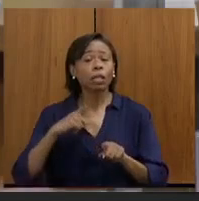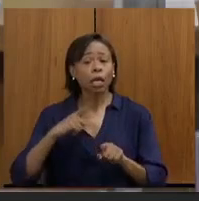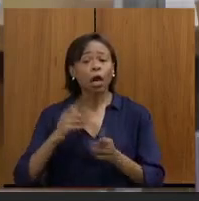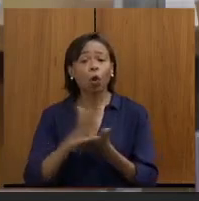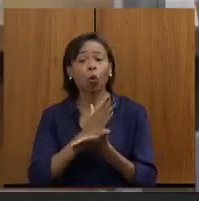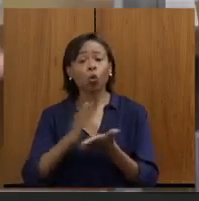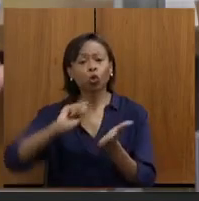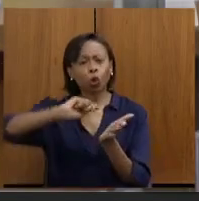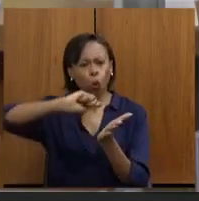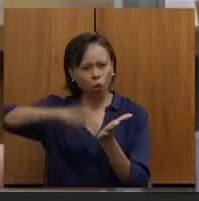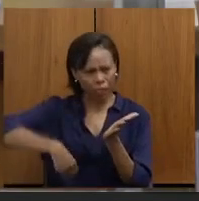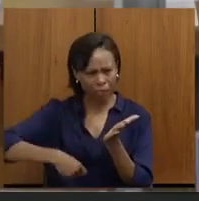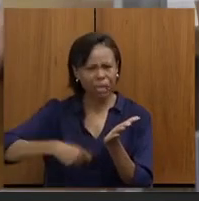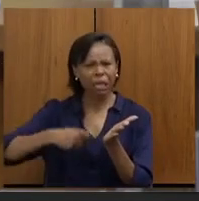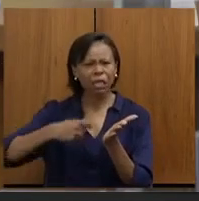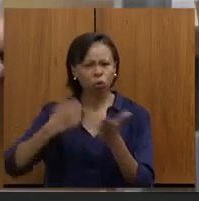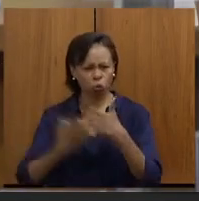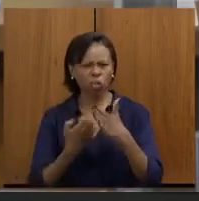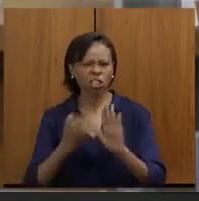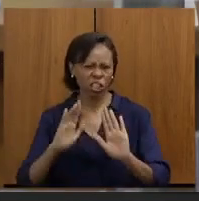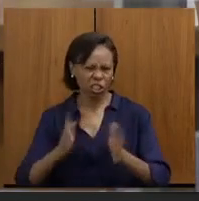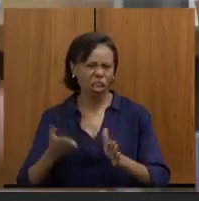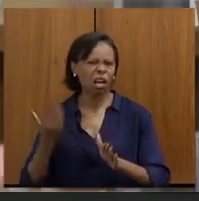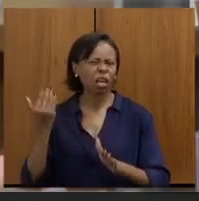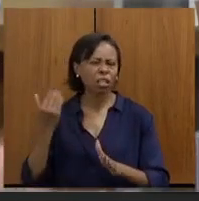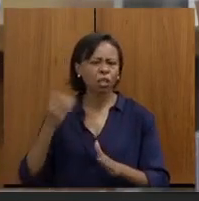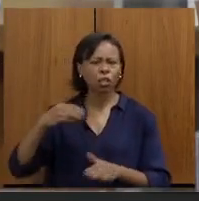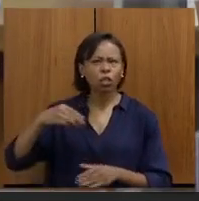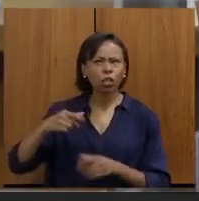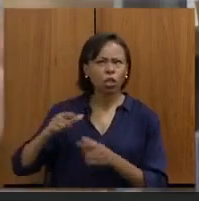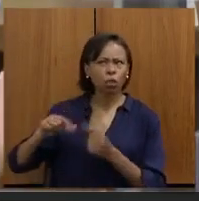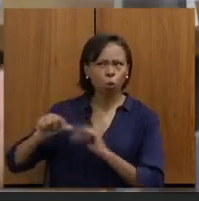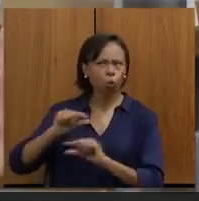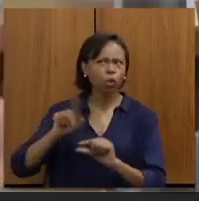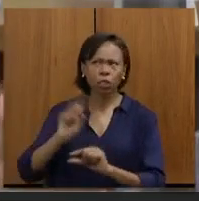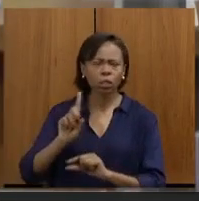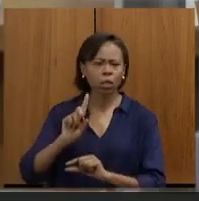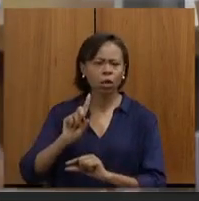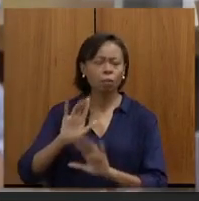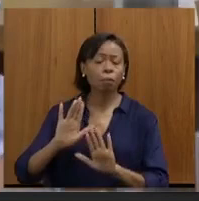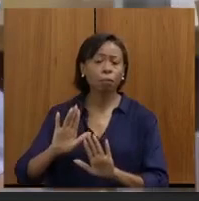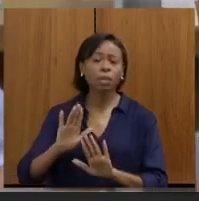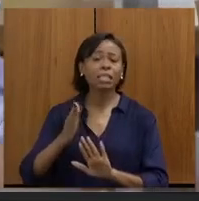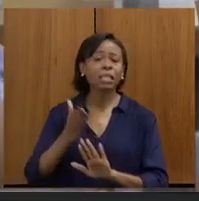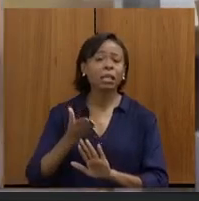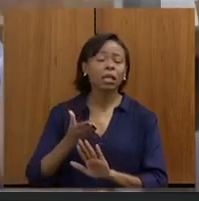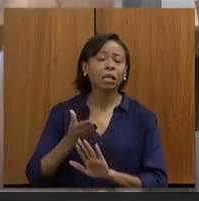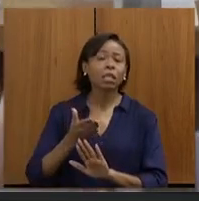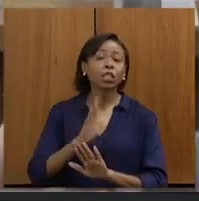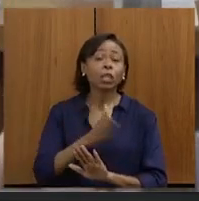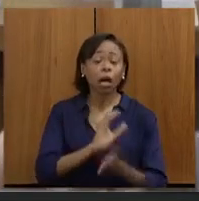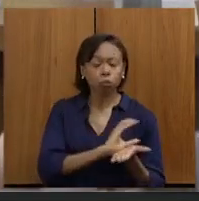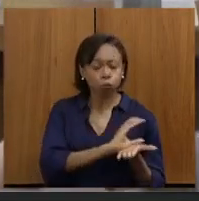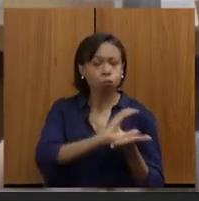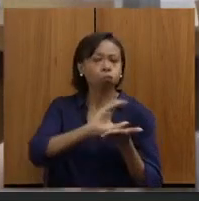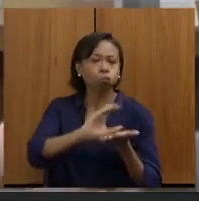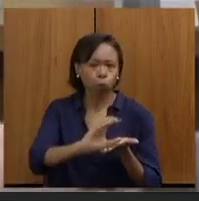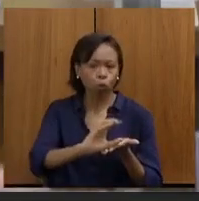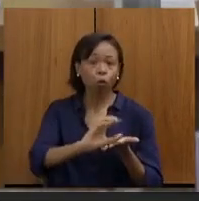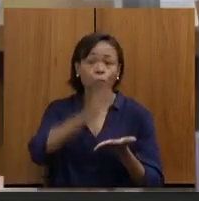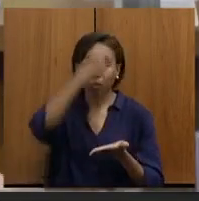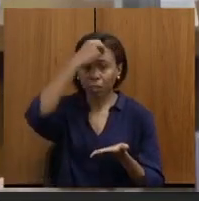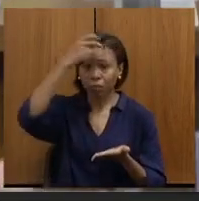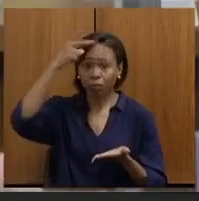existiam, por exemplo, aí não no Mucuri, mas, enfim, já vinham sendo feitos de repasso de recursos para as